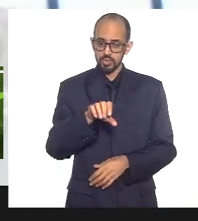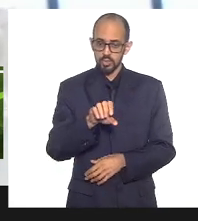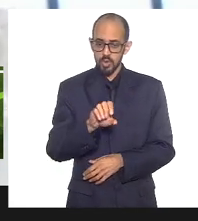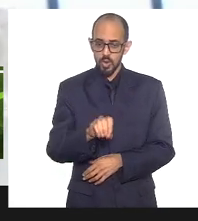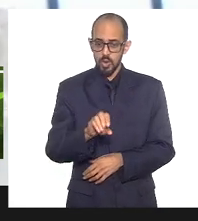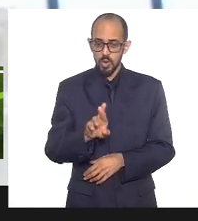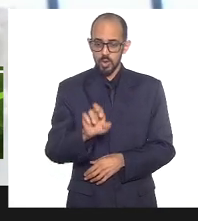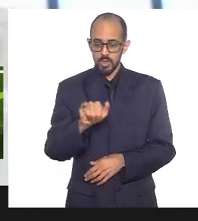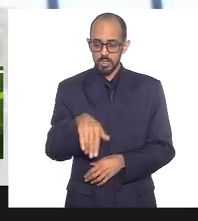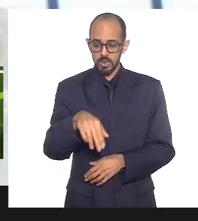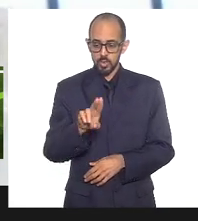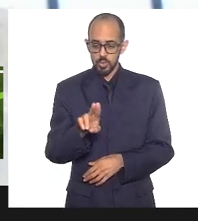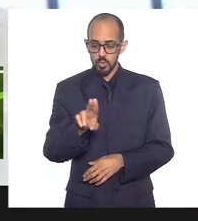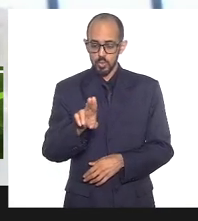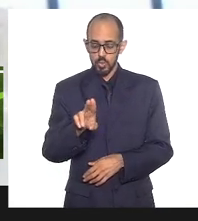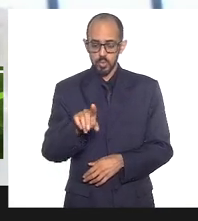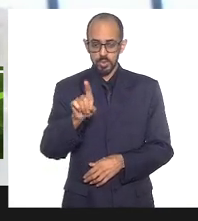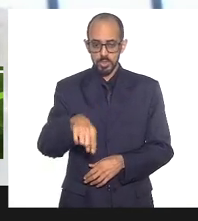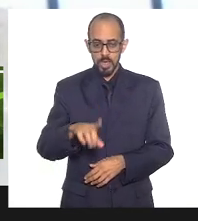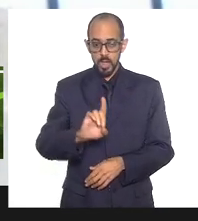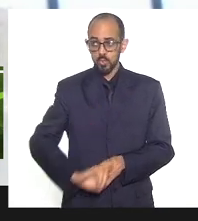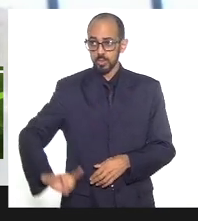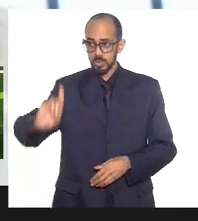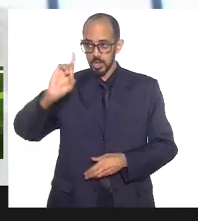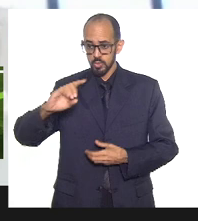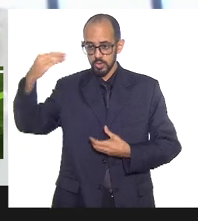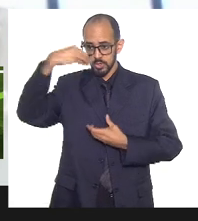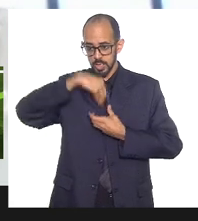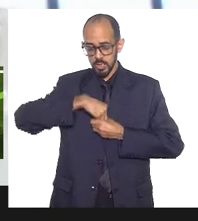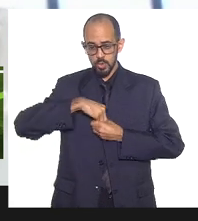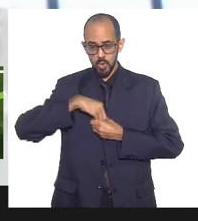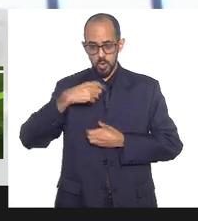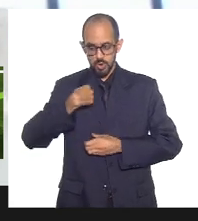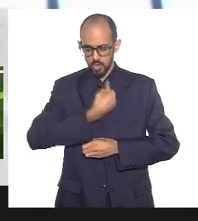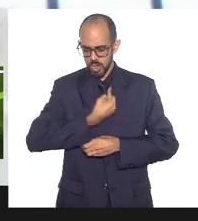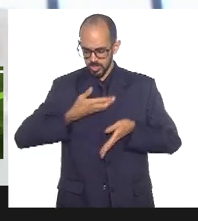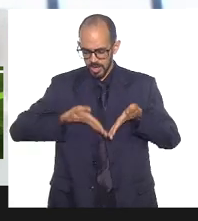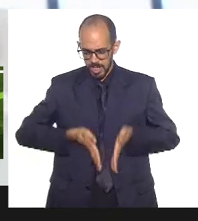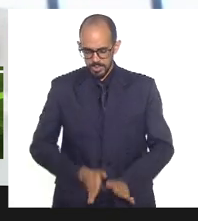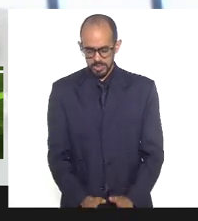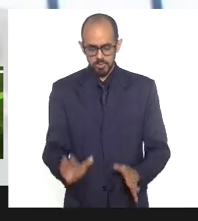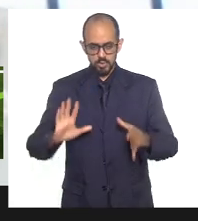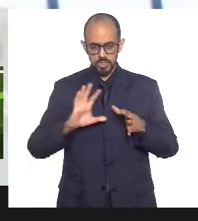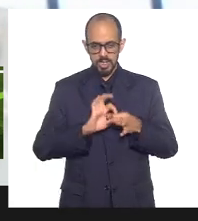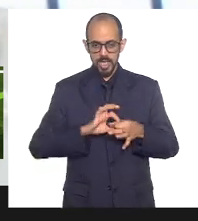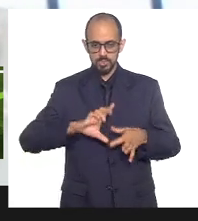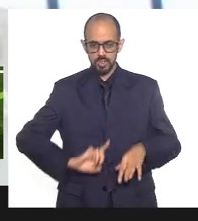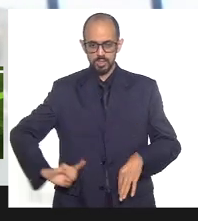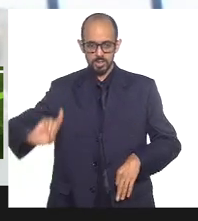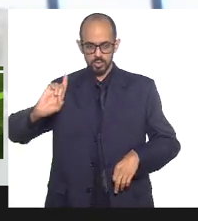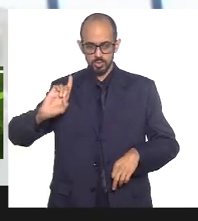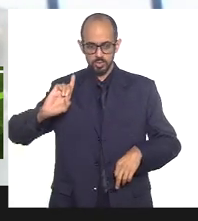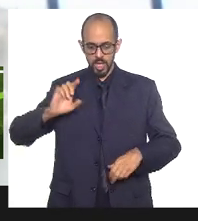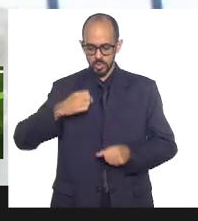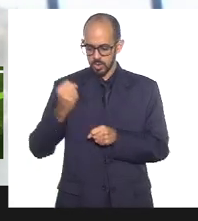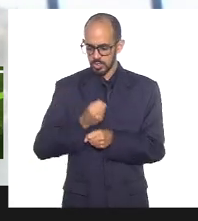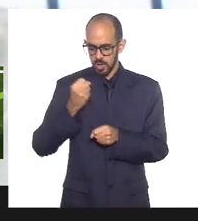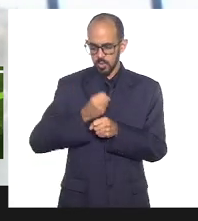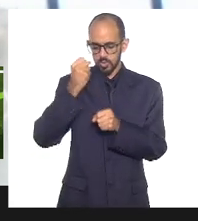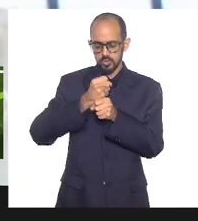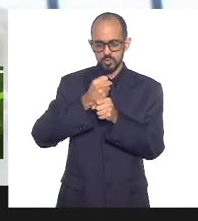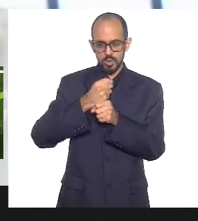interior. Então, nós já nascemos ligados. A nossa construção de saber dos nossos